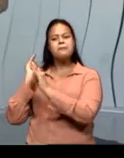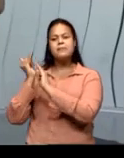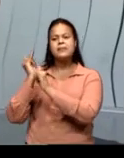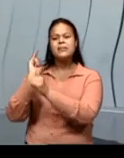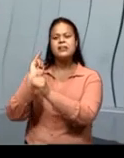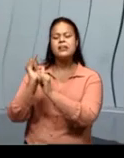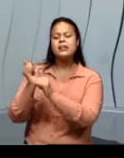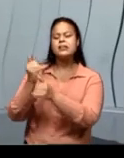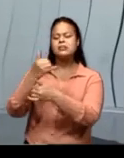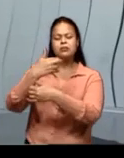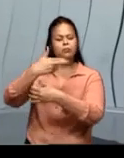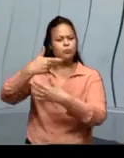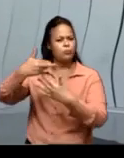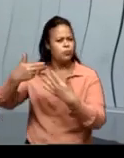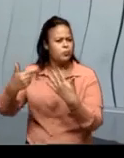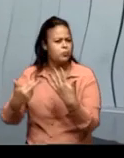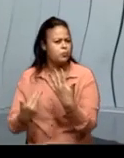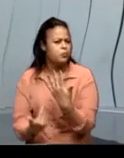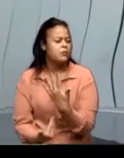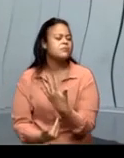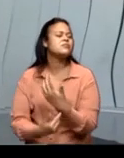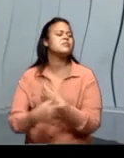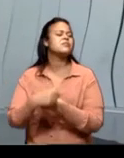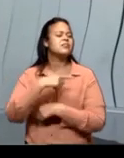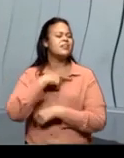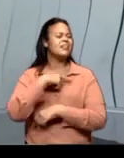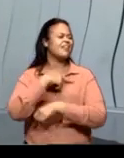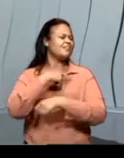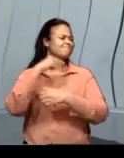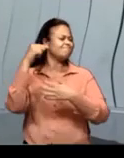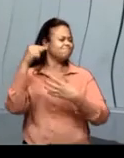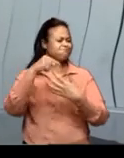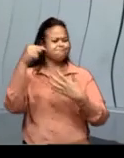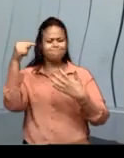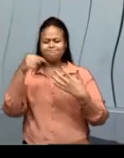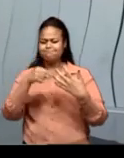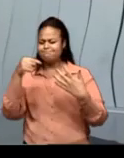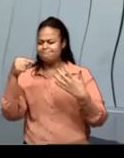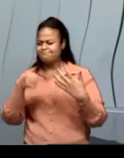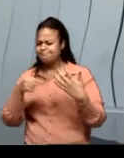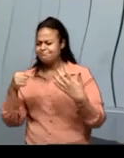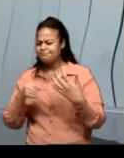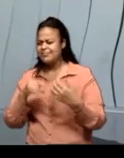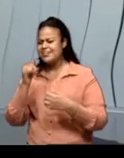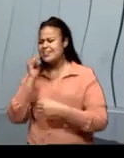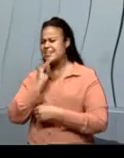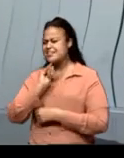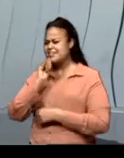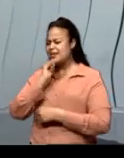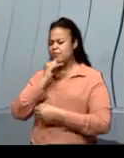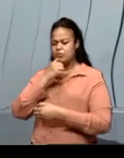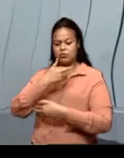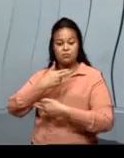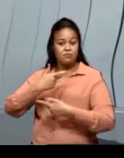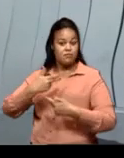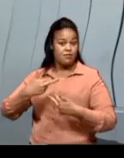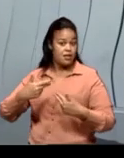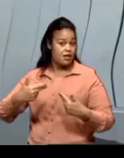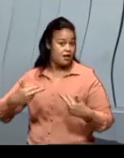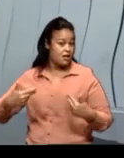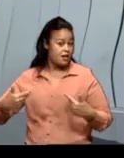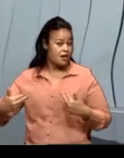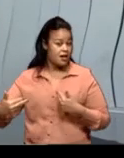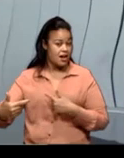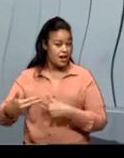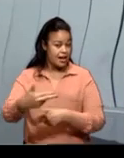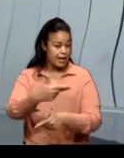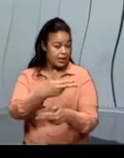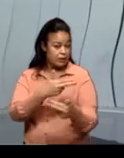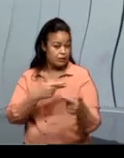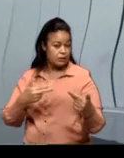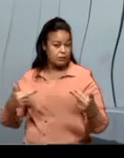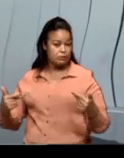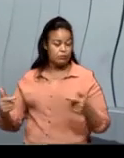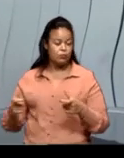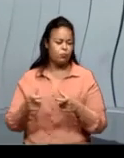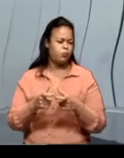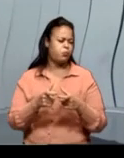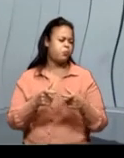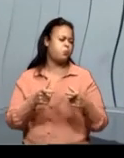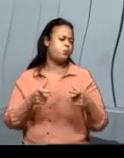outros mais. Eu trouxe só alguns exemplos. Existem, numa aula dessa aí nós falamos, existem uma